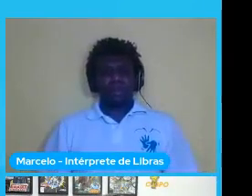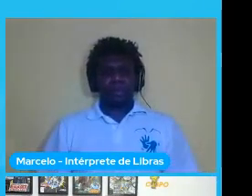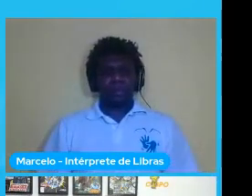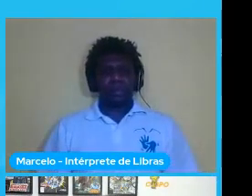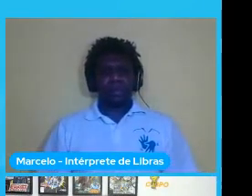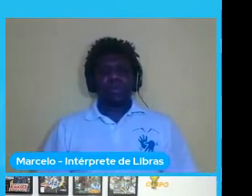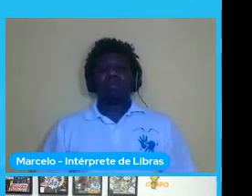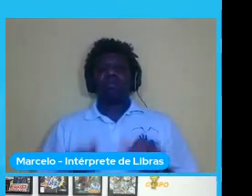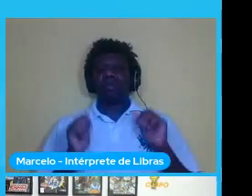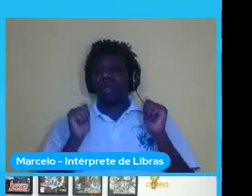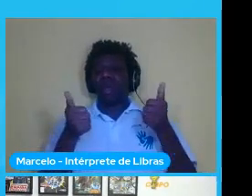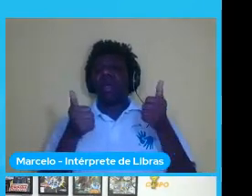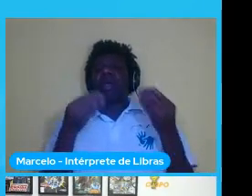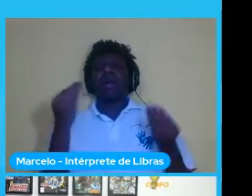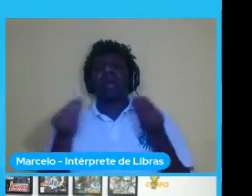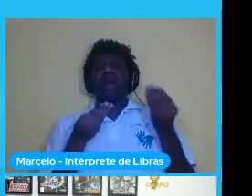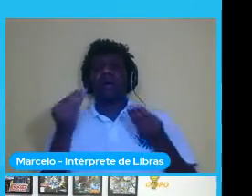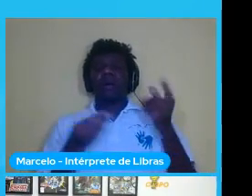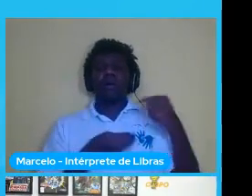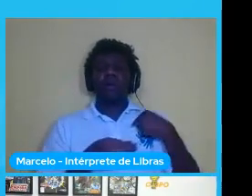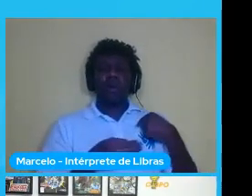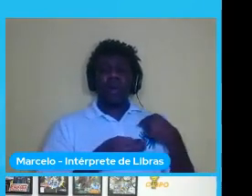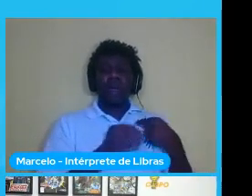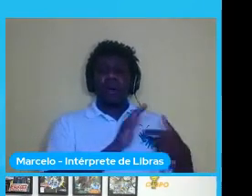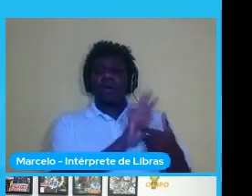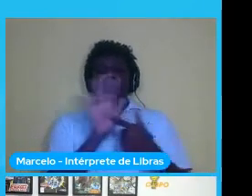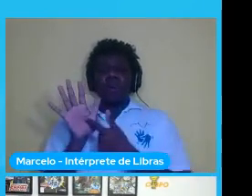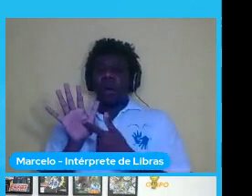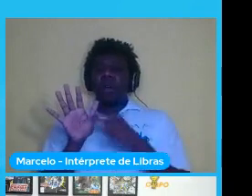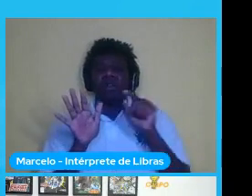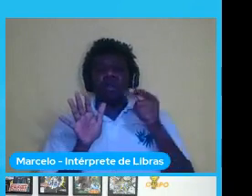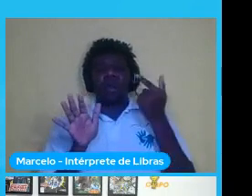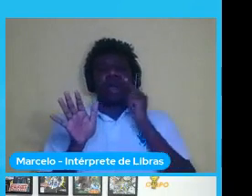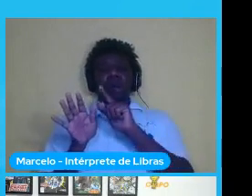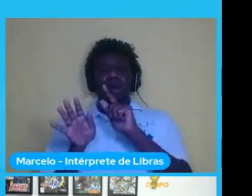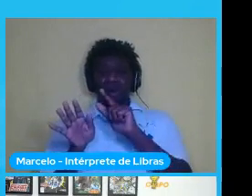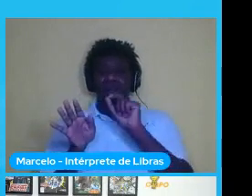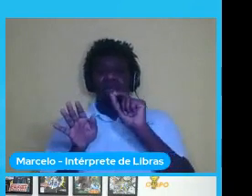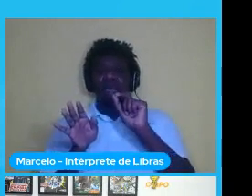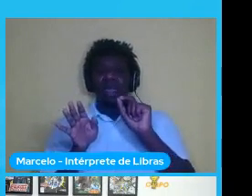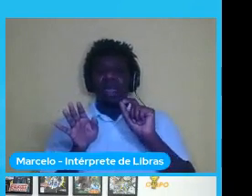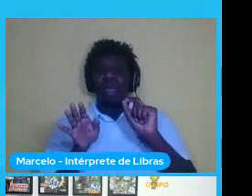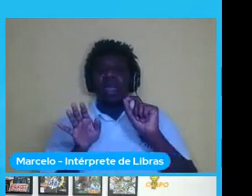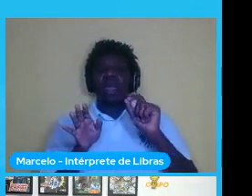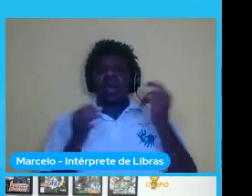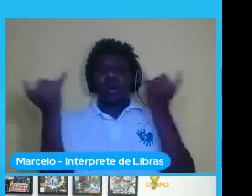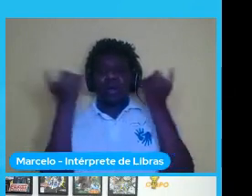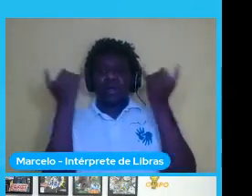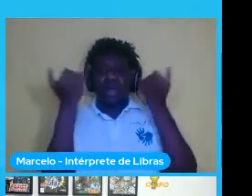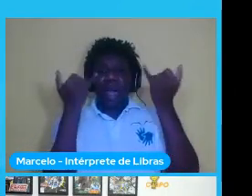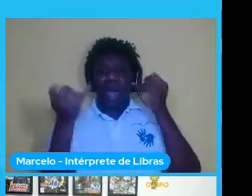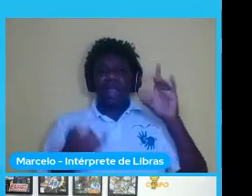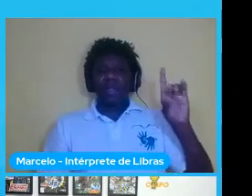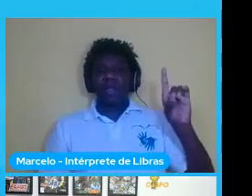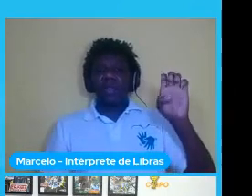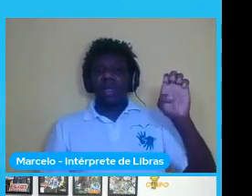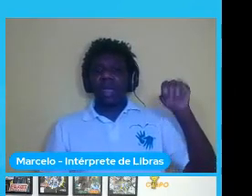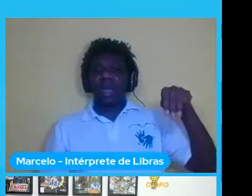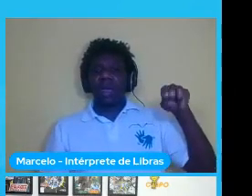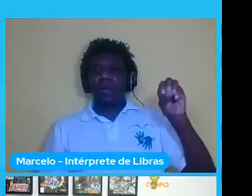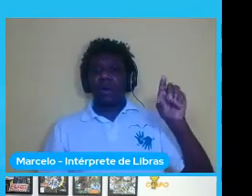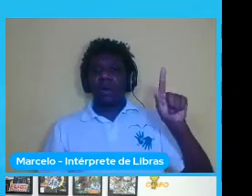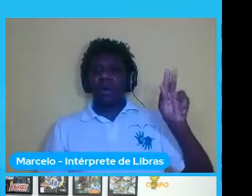beleza mas como é que eu aplico isso para inferir os dados demográficos que era o que a gente estava falando do que eu estou propondo como objetivo dessa palestra